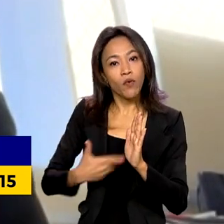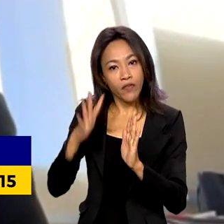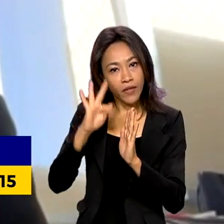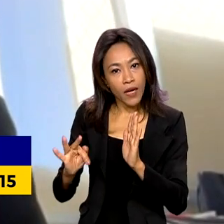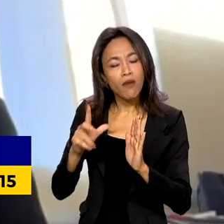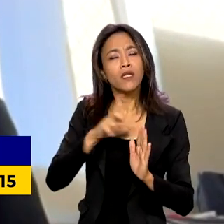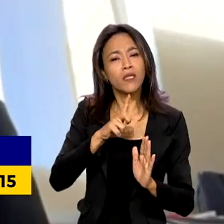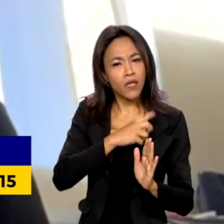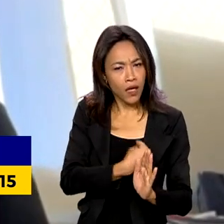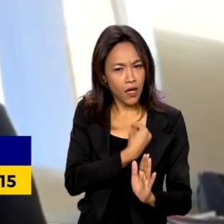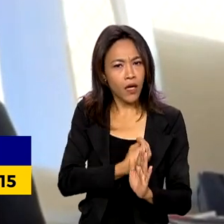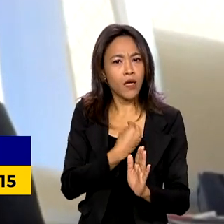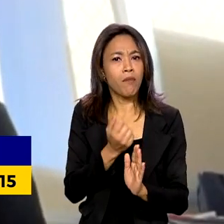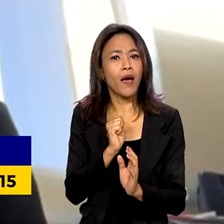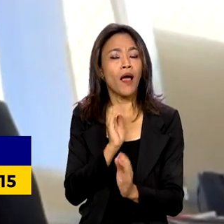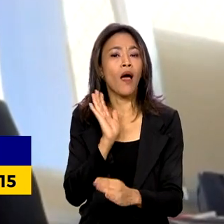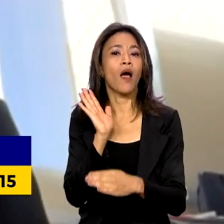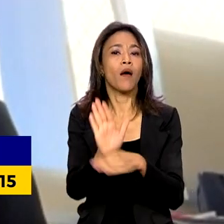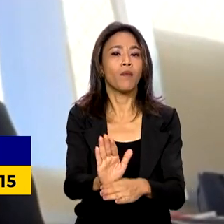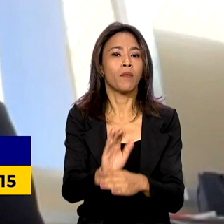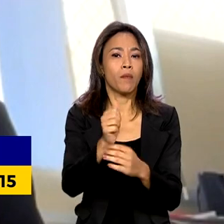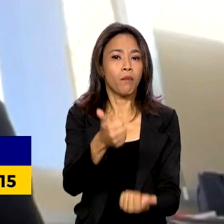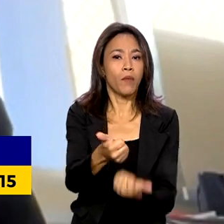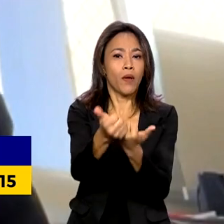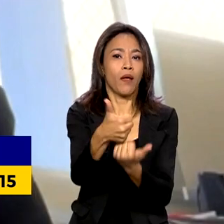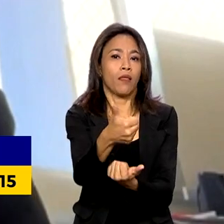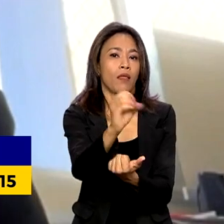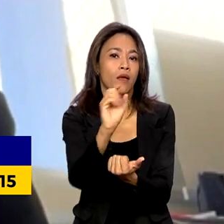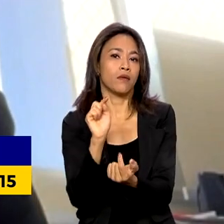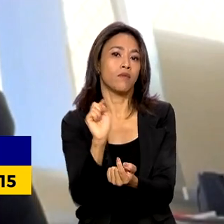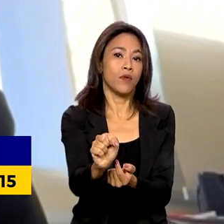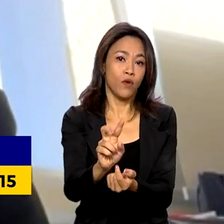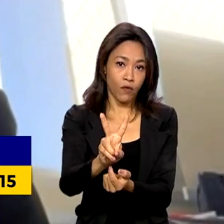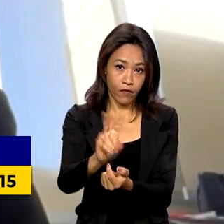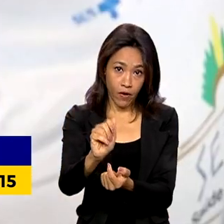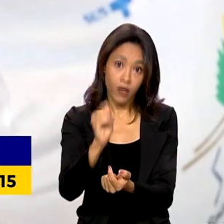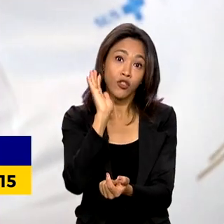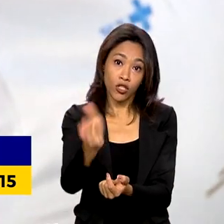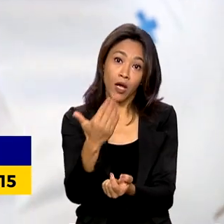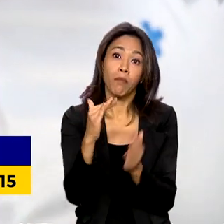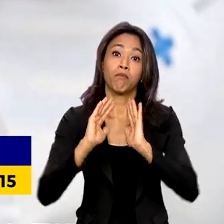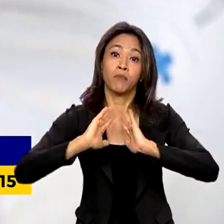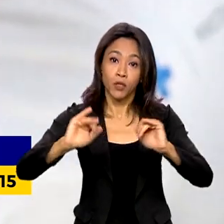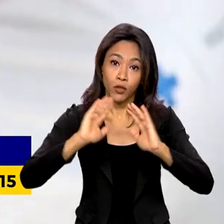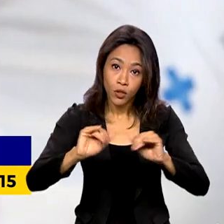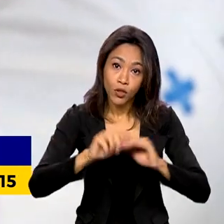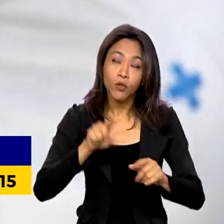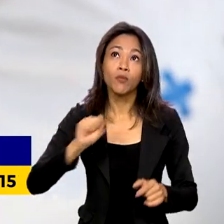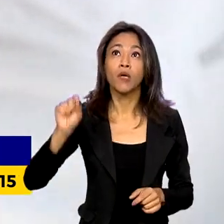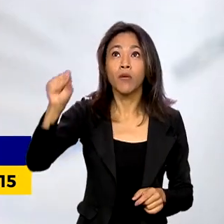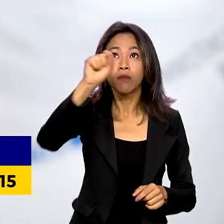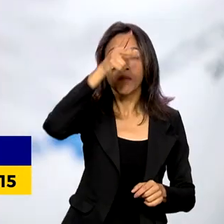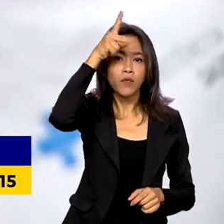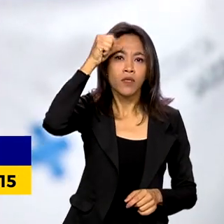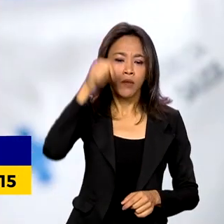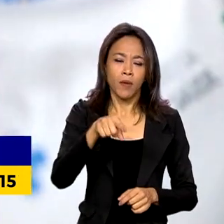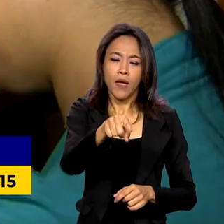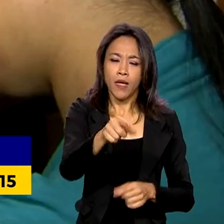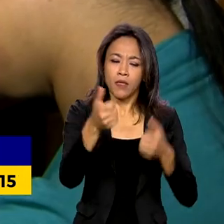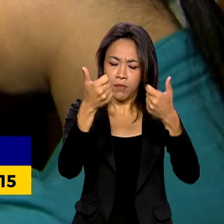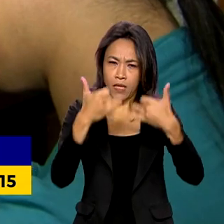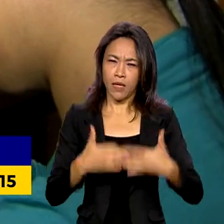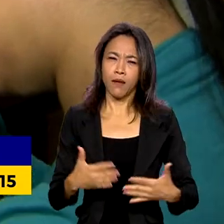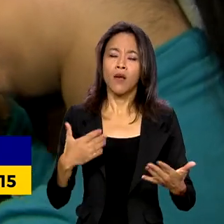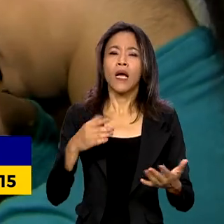disponível para atender as 10 mil vagas solicitadas pelos gestores locais. Cada município pode pleitear até uma